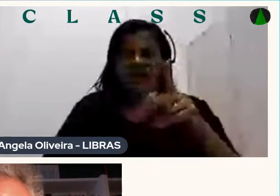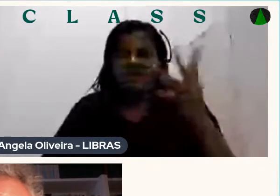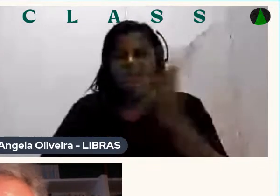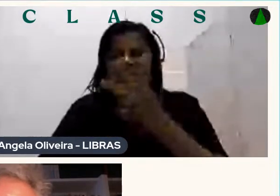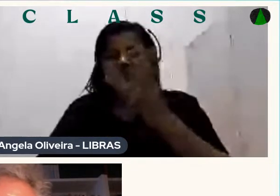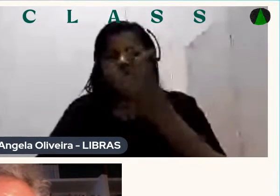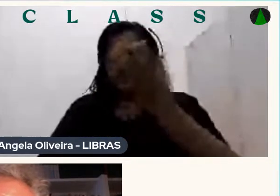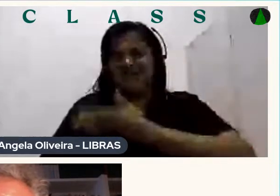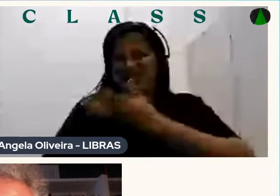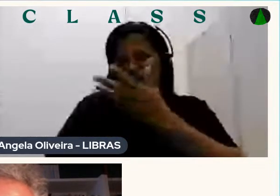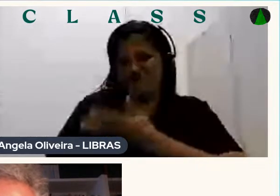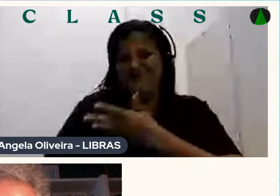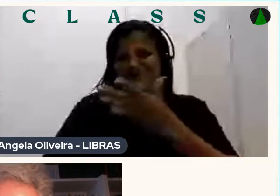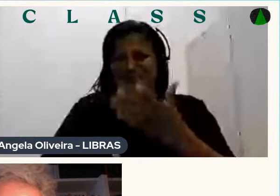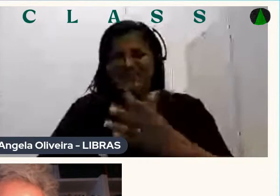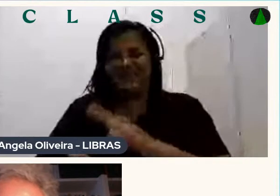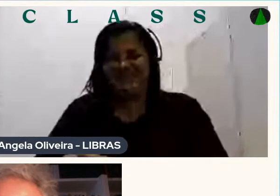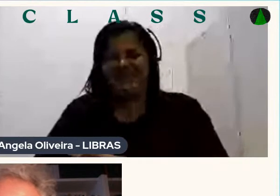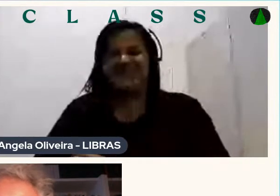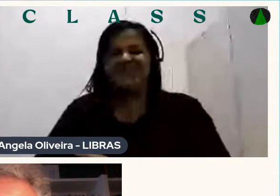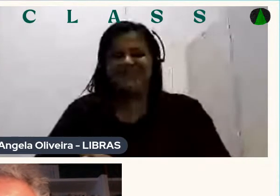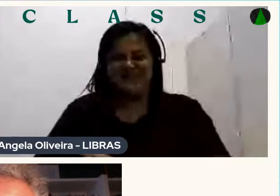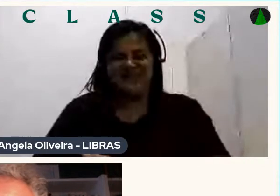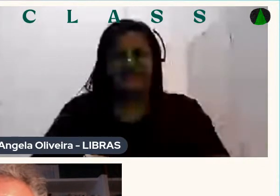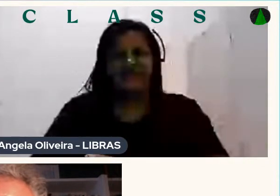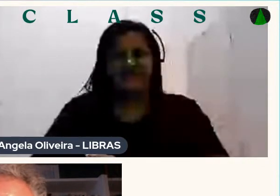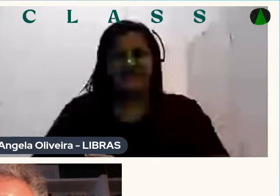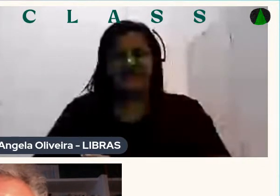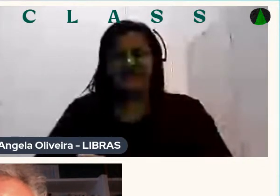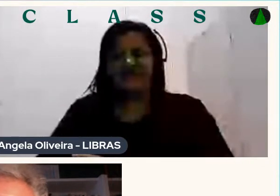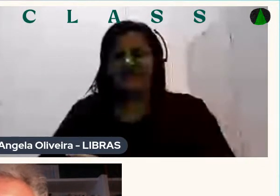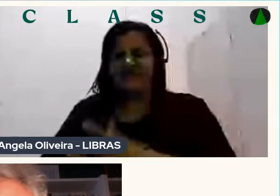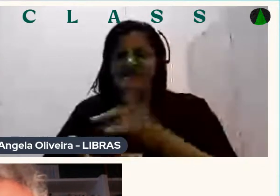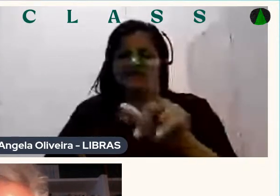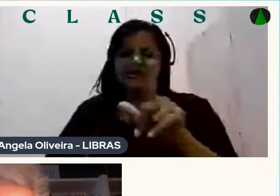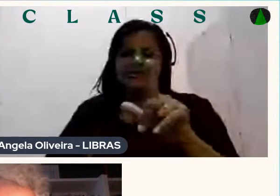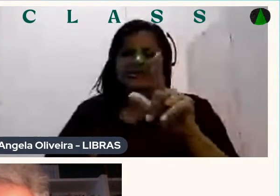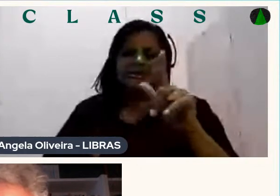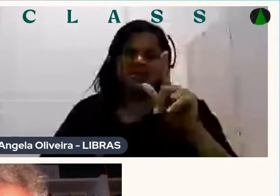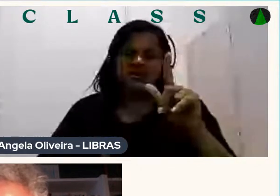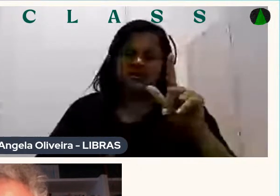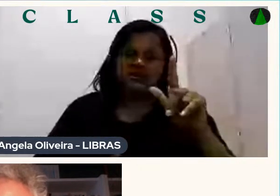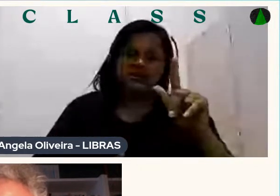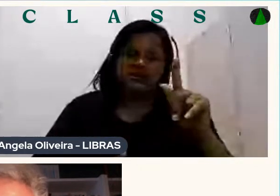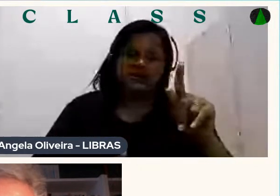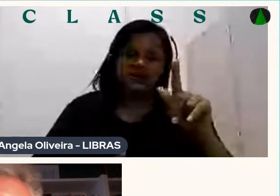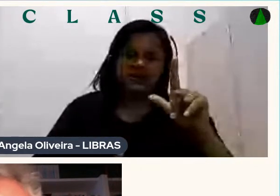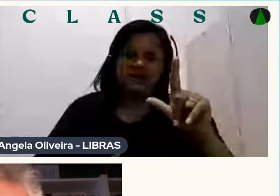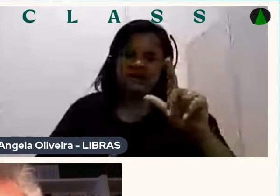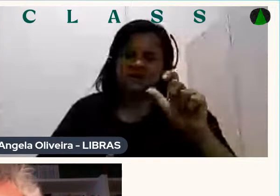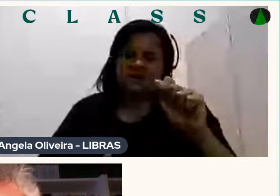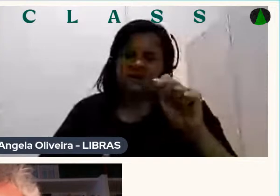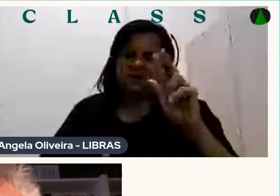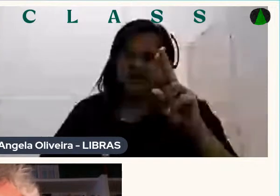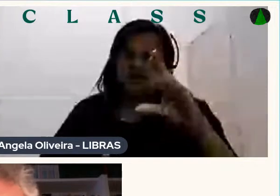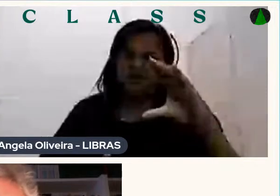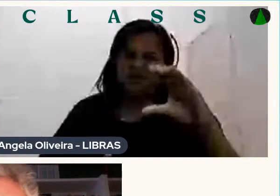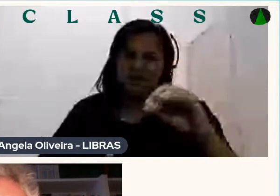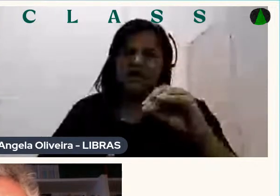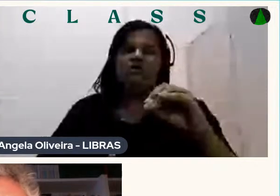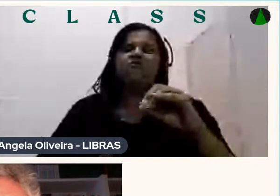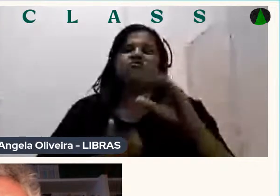E o Glauco Com o Toninho A editora Circo Que eu Inclusive eu tenho aqui